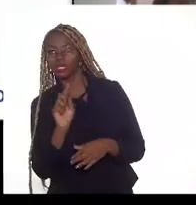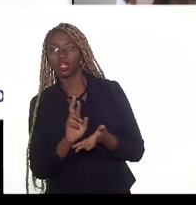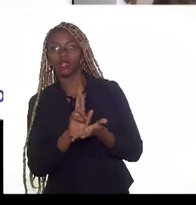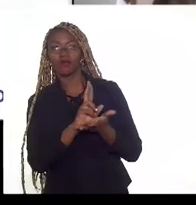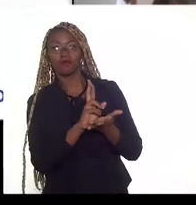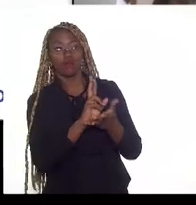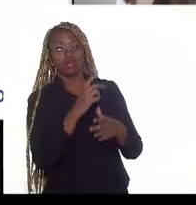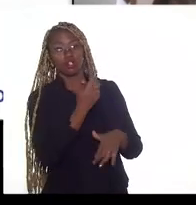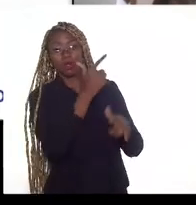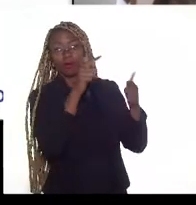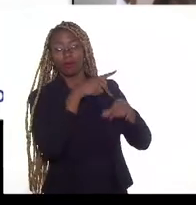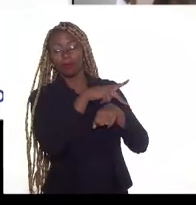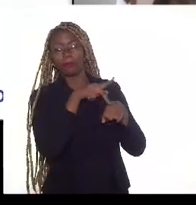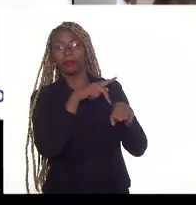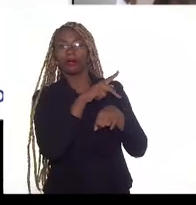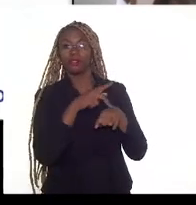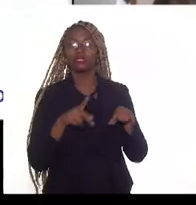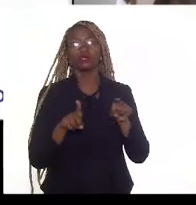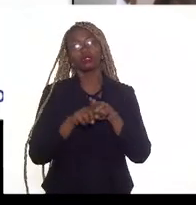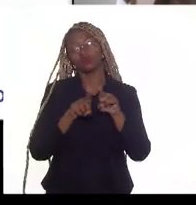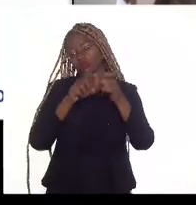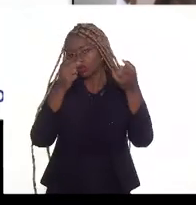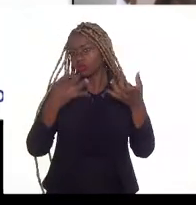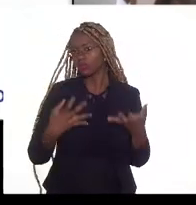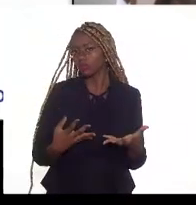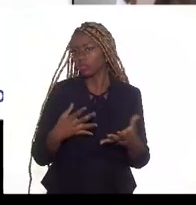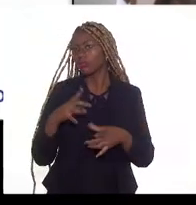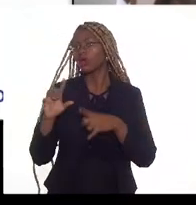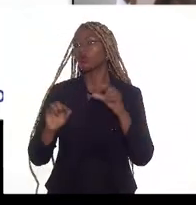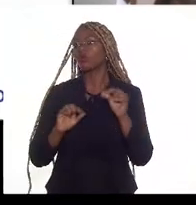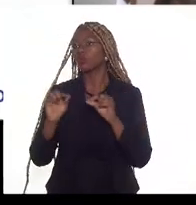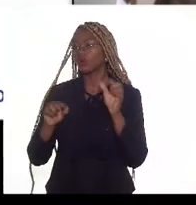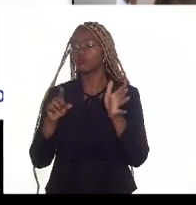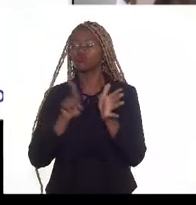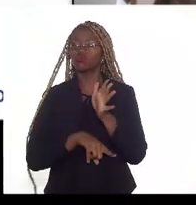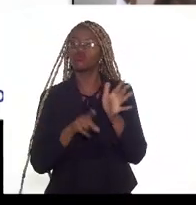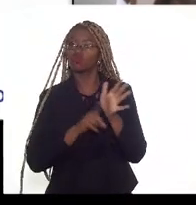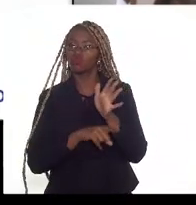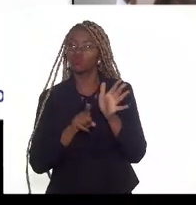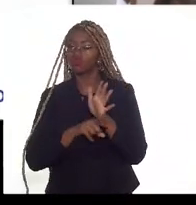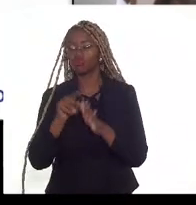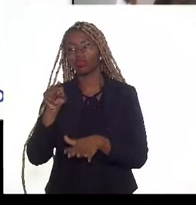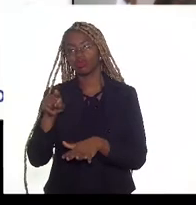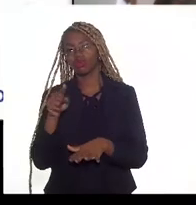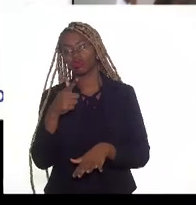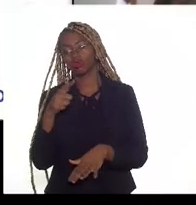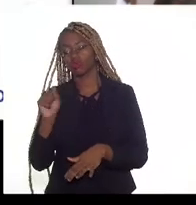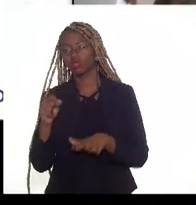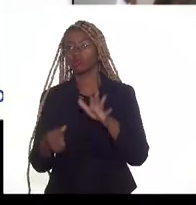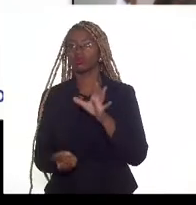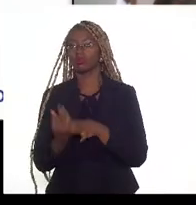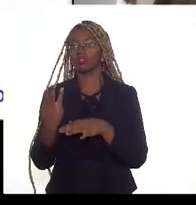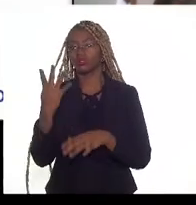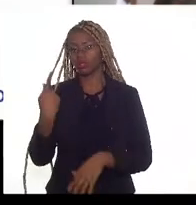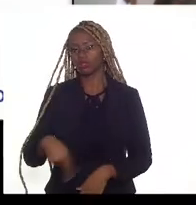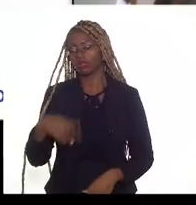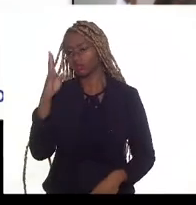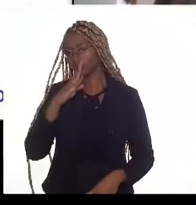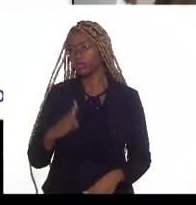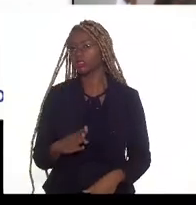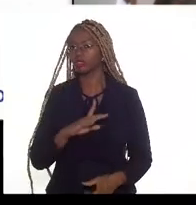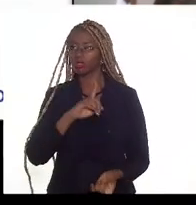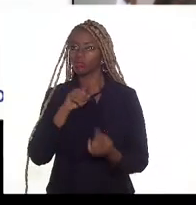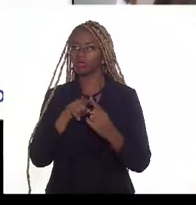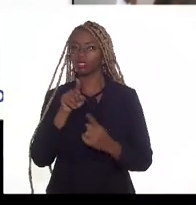é definido um prêmio ou um desconto do gás produzido no Brasil em relação ao gás de